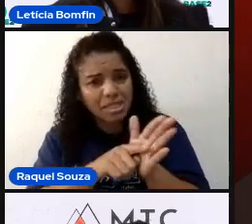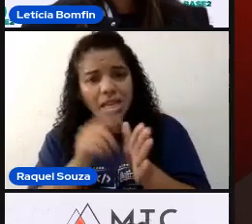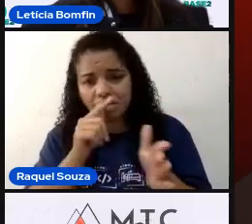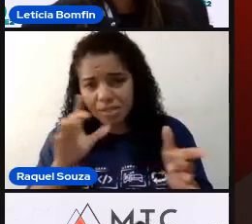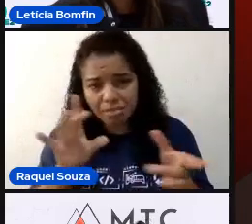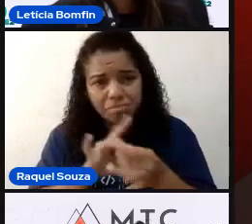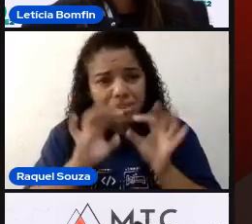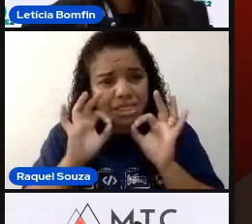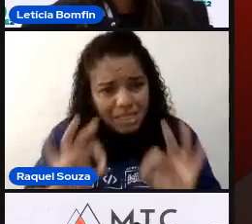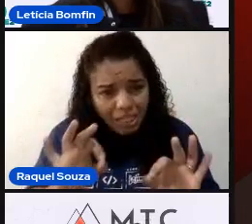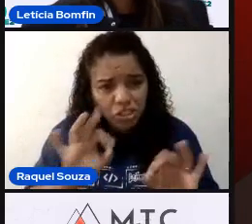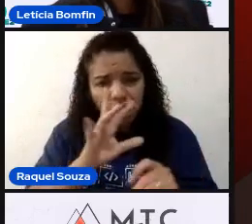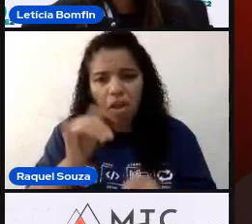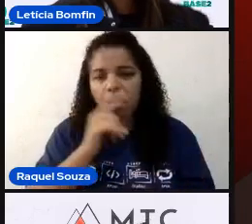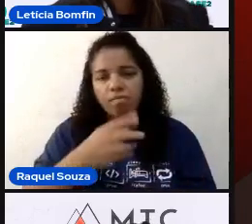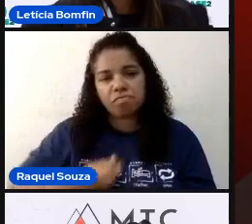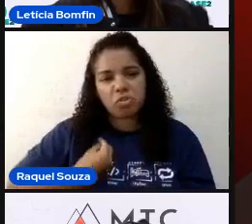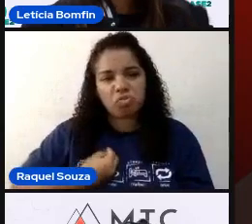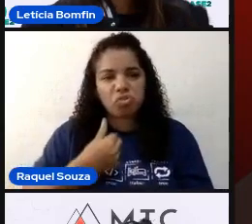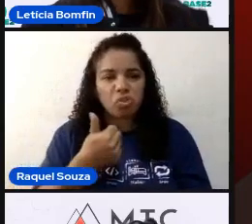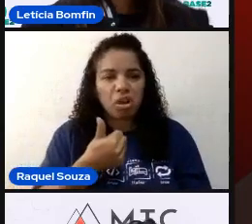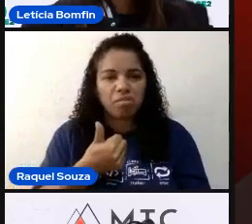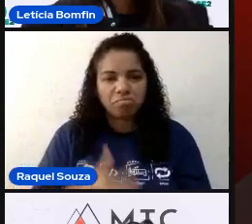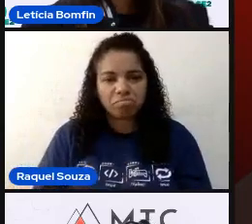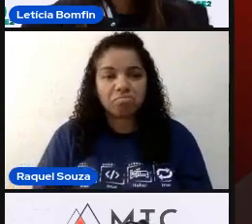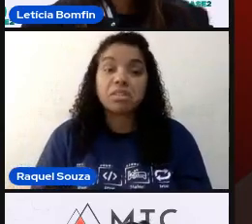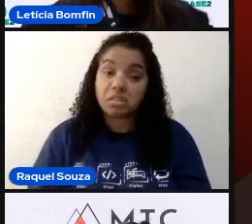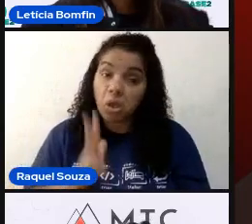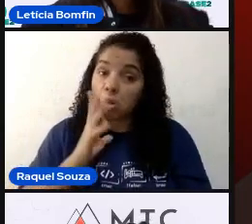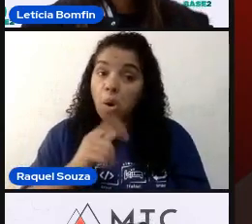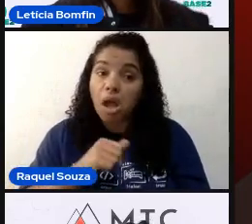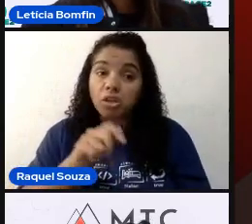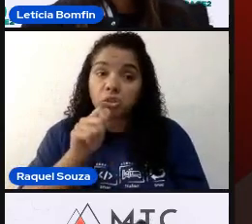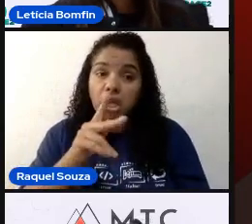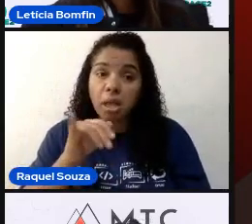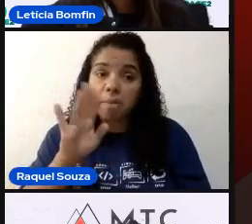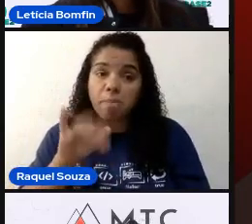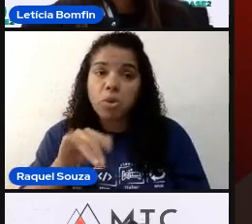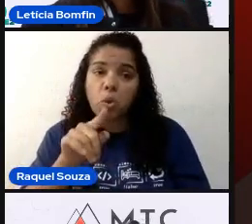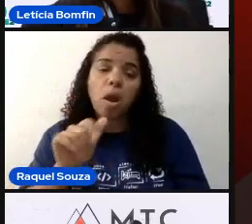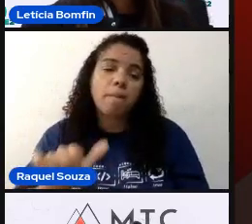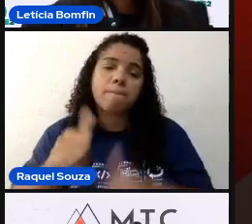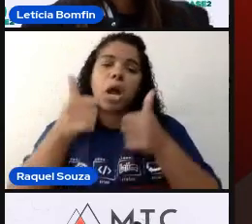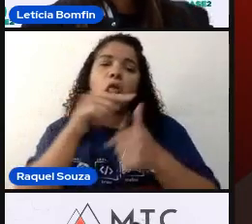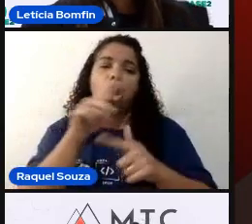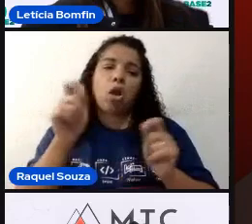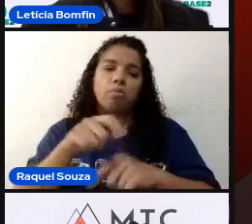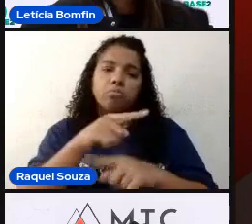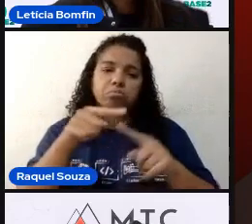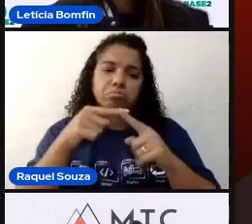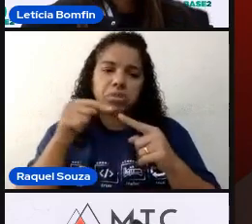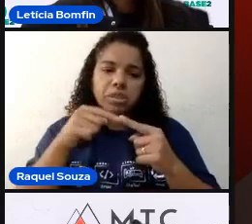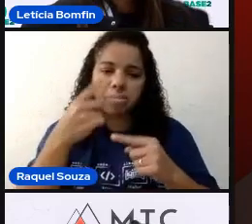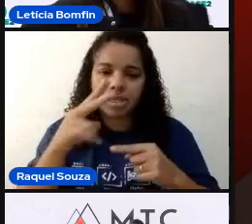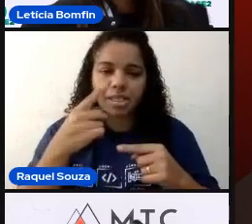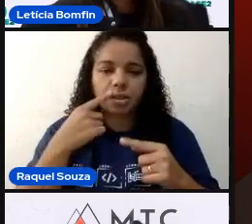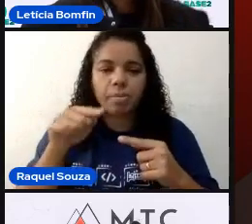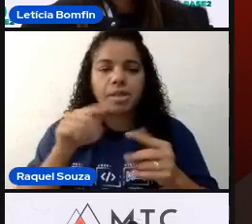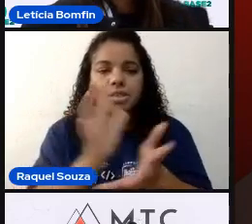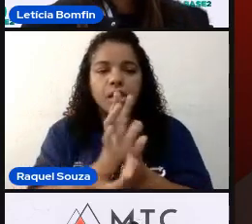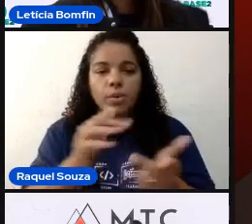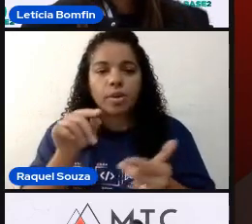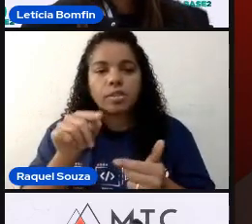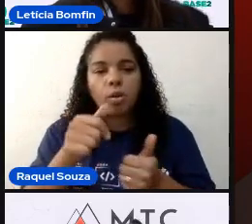certinho, ela vai funcionar. Então, eu acho que o Appium, assim, é a melhor possibilidade para essa questão aí.